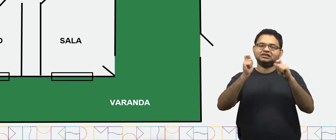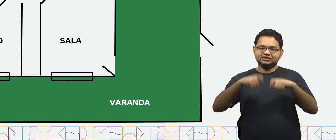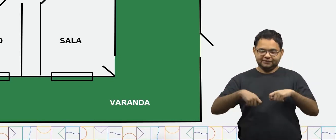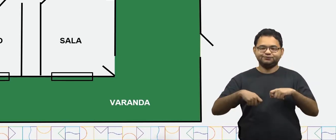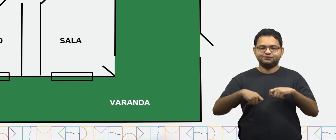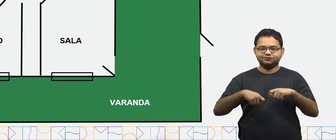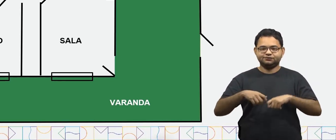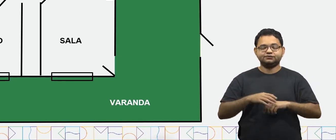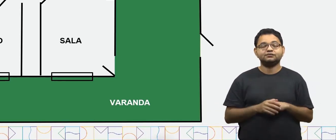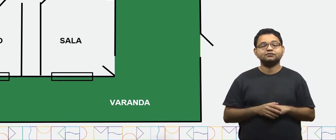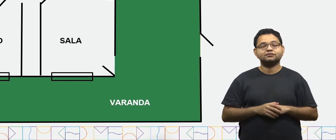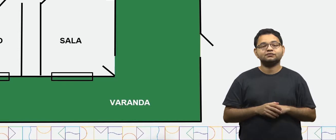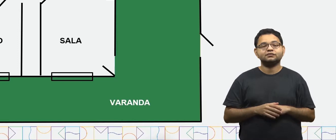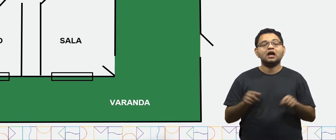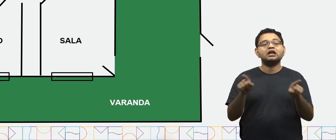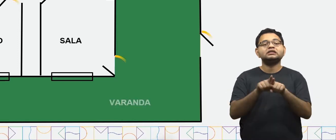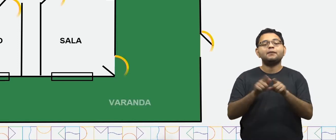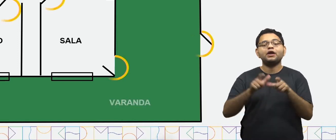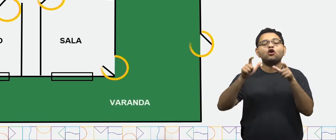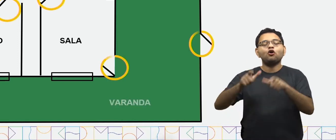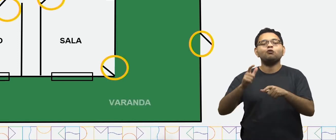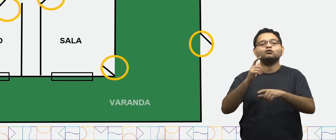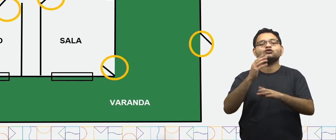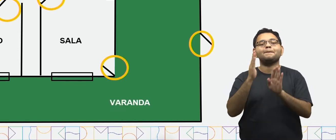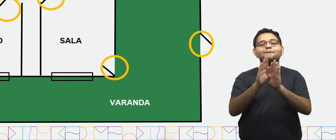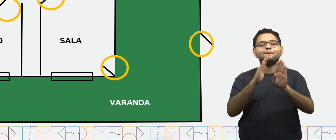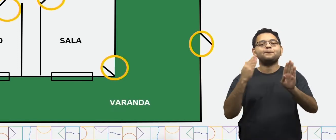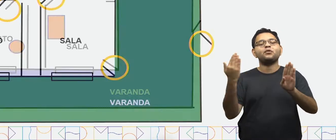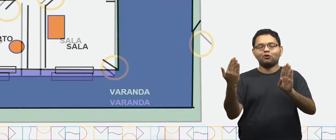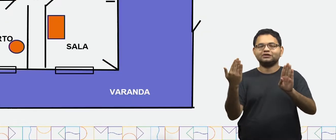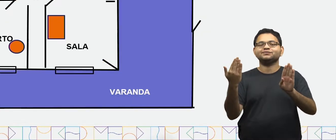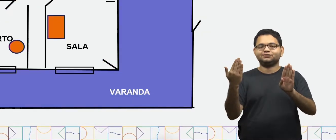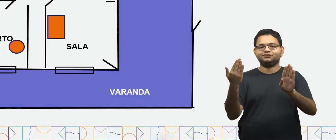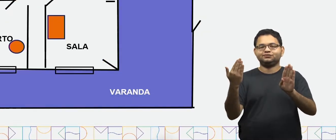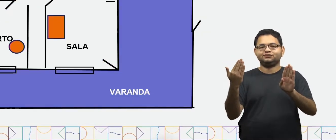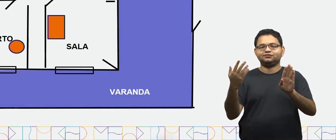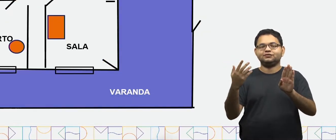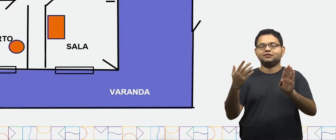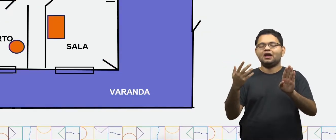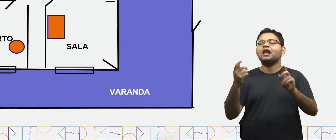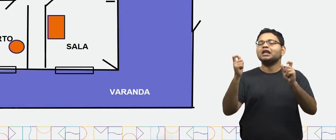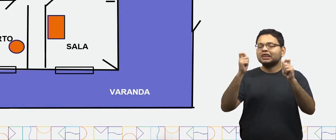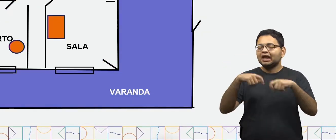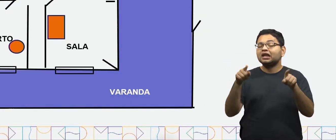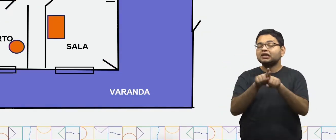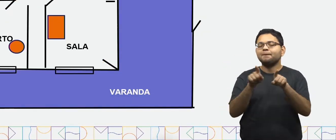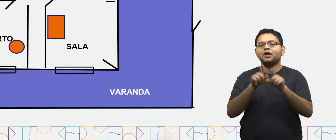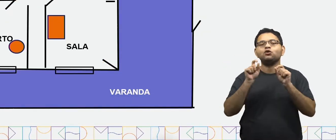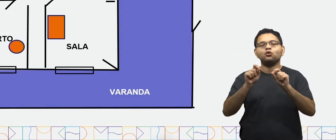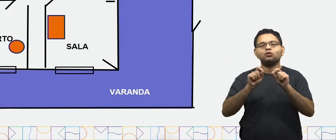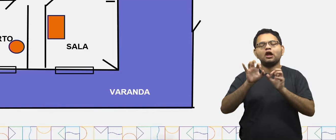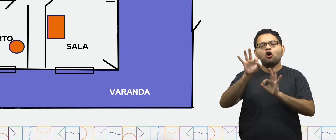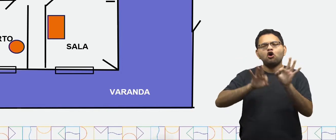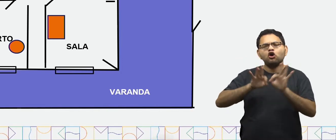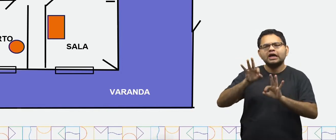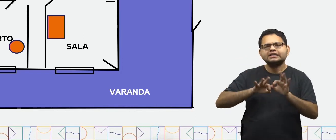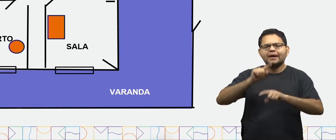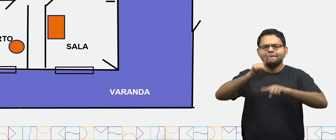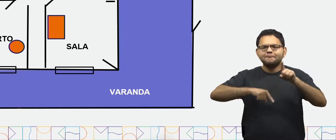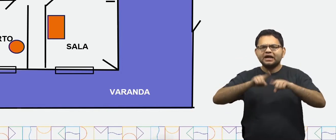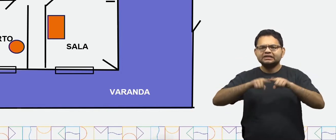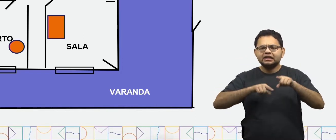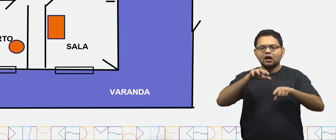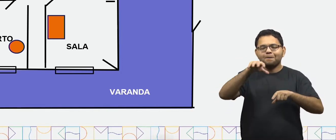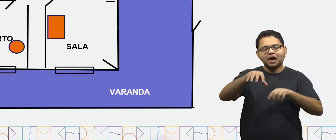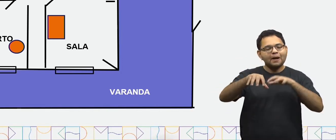sinalizações onde estão localizadas as portas. Conseguindo até planejar o tipo